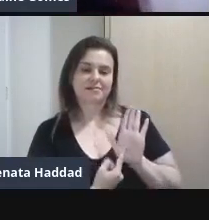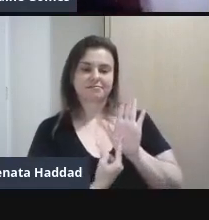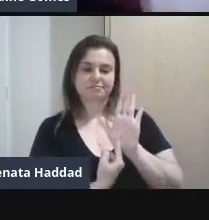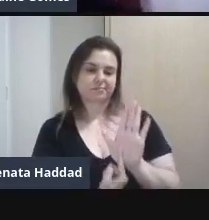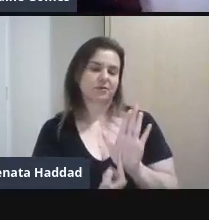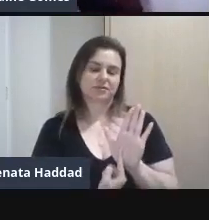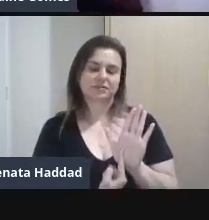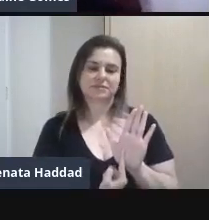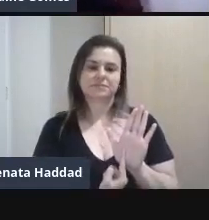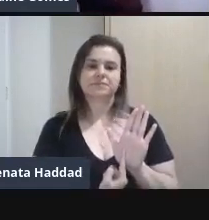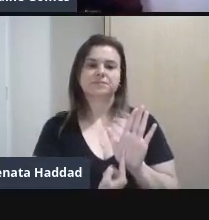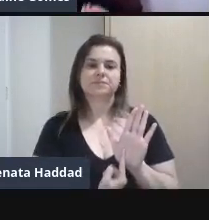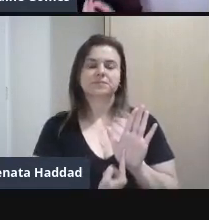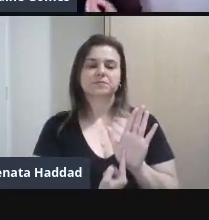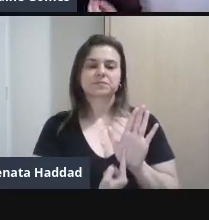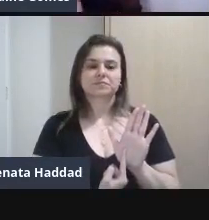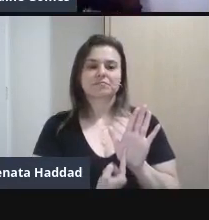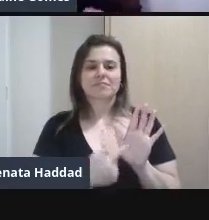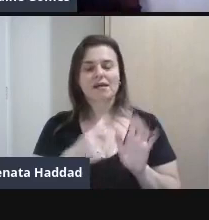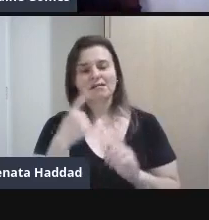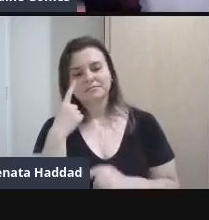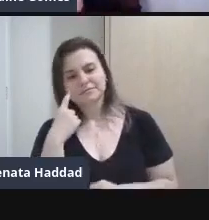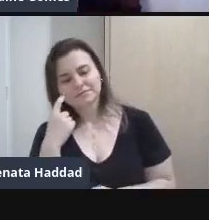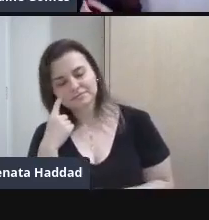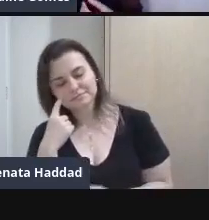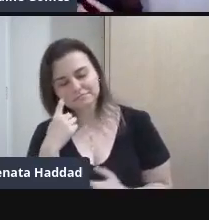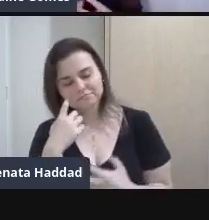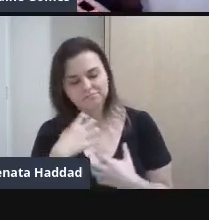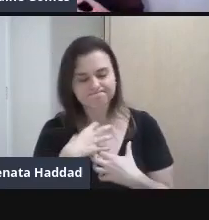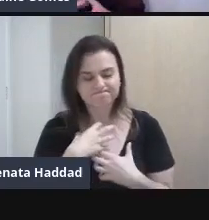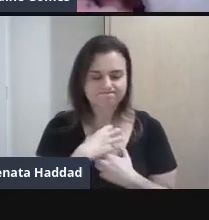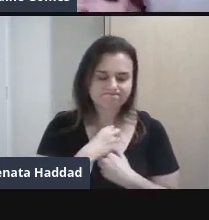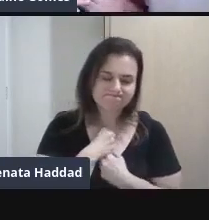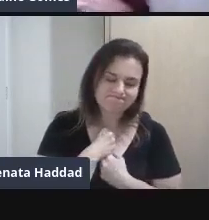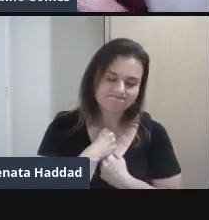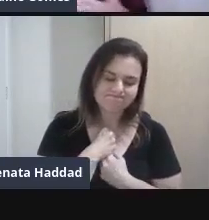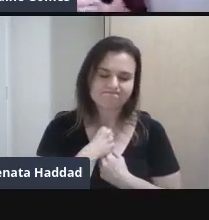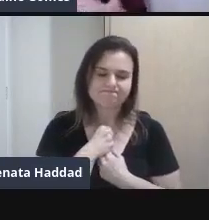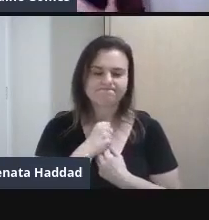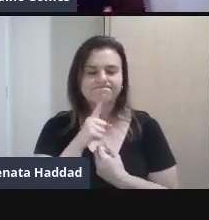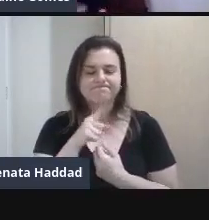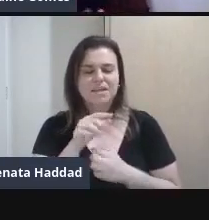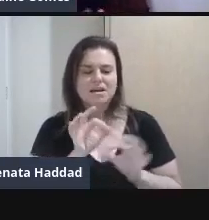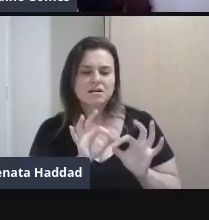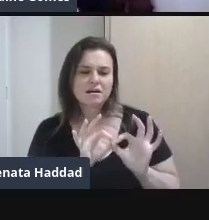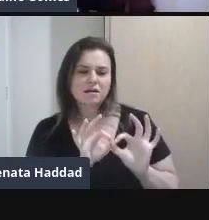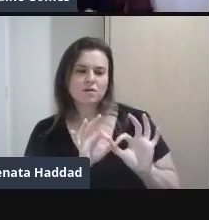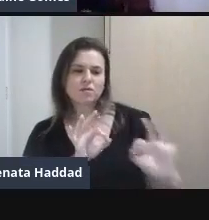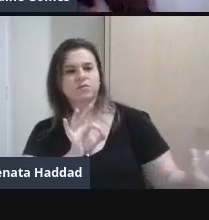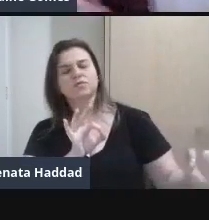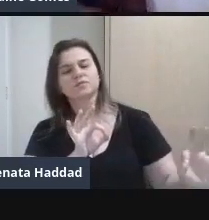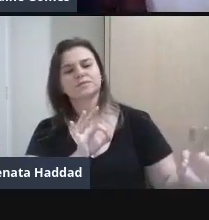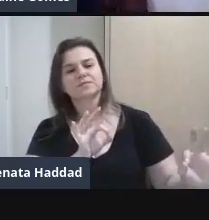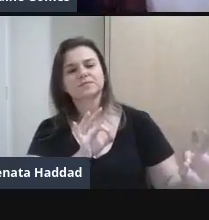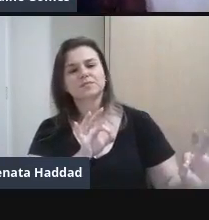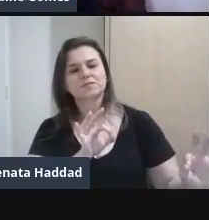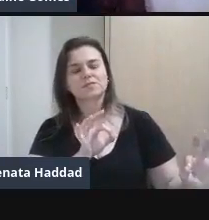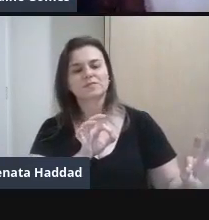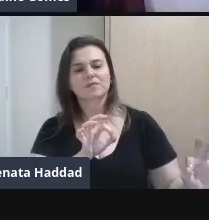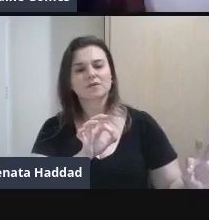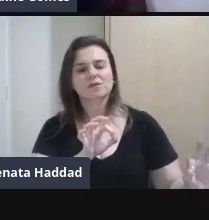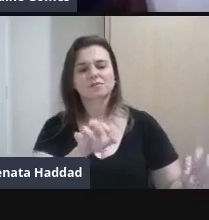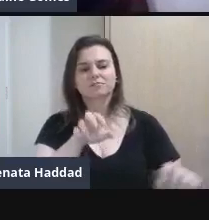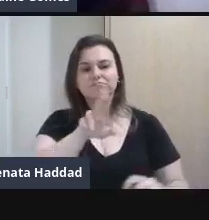Representa Essa tristeza Essa mágoa Esse Distanciamento Por meio De muitas